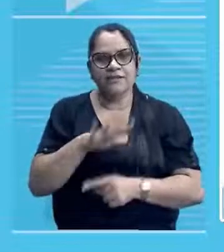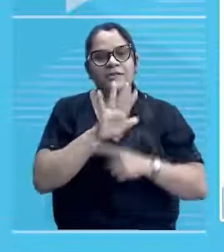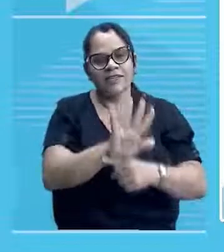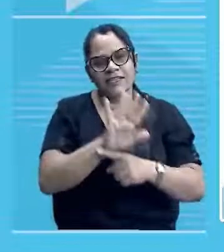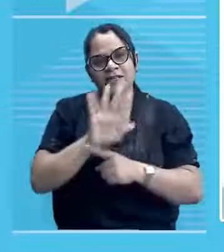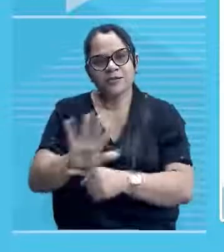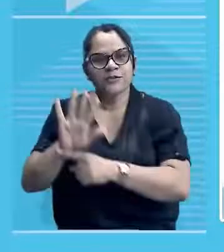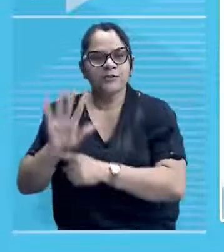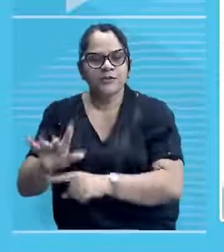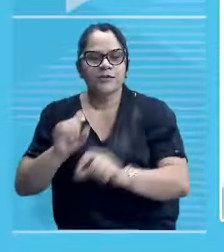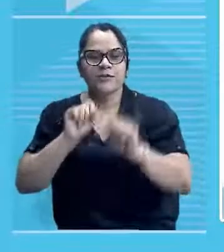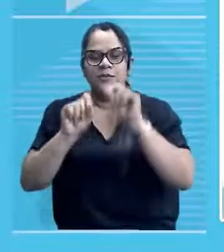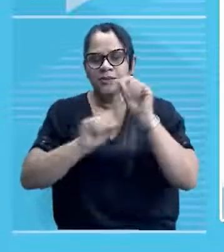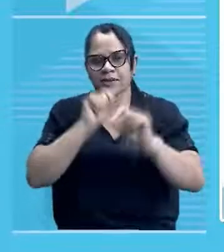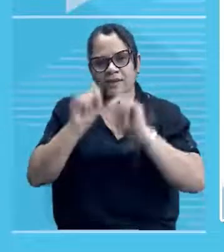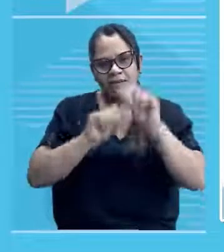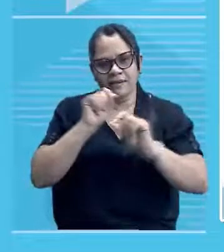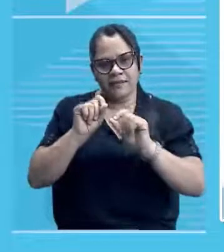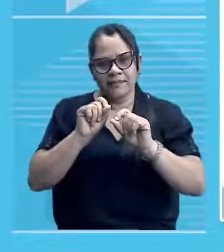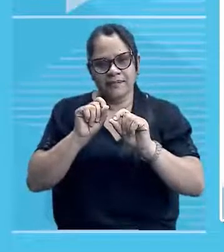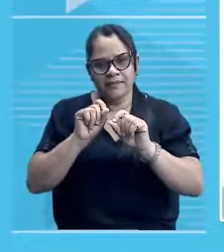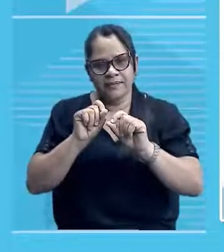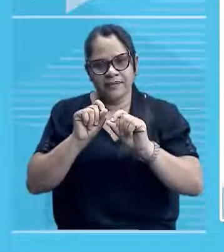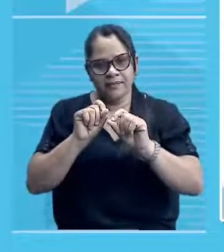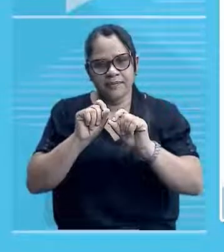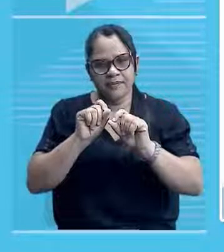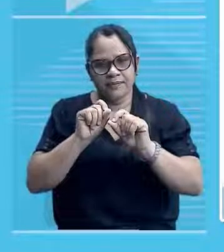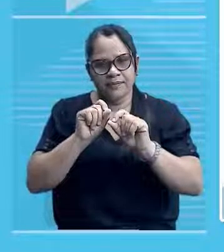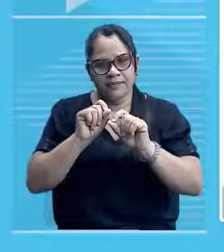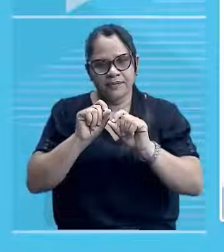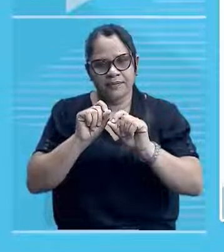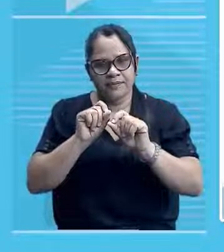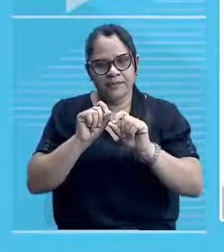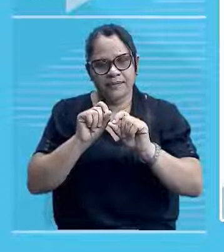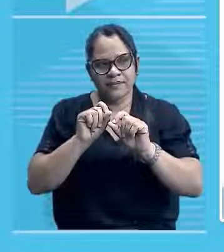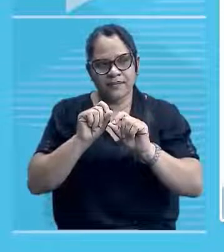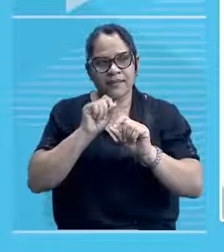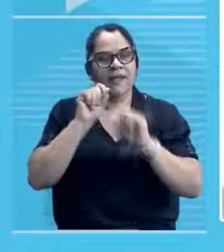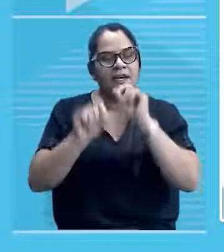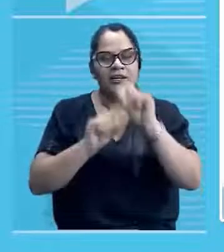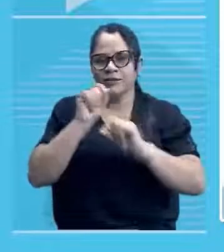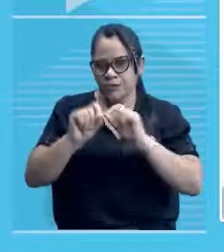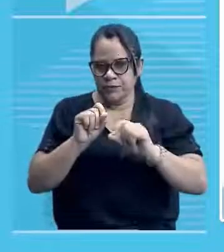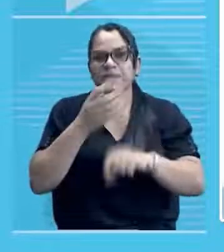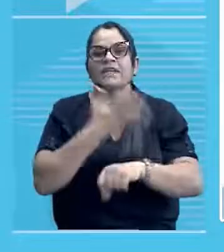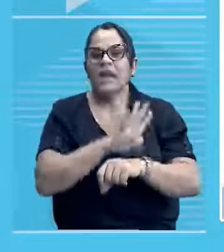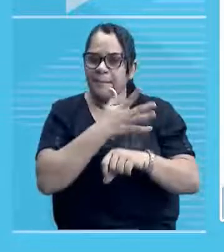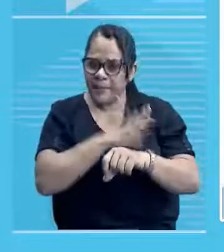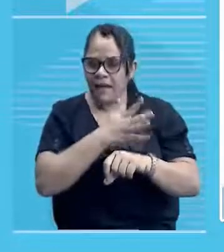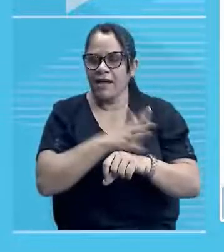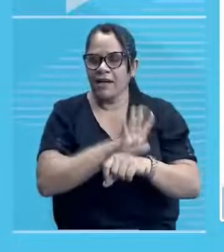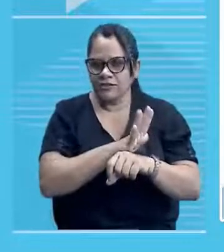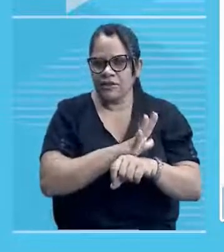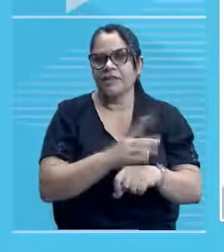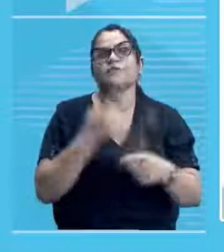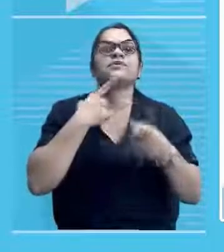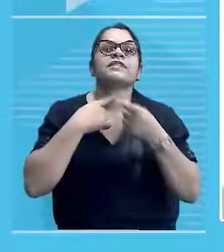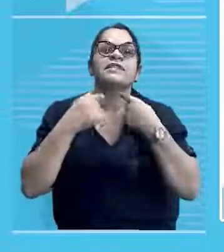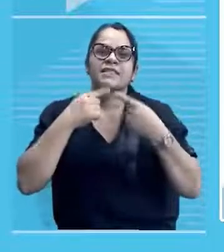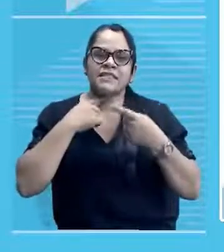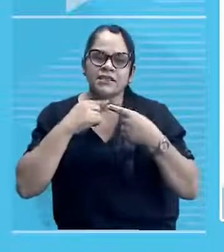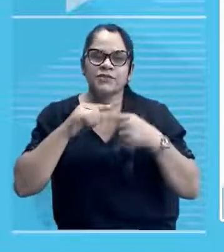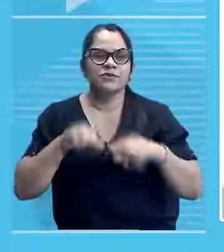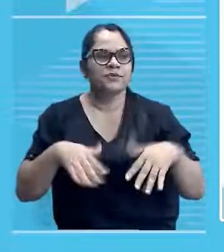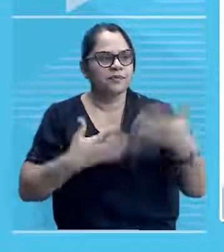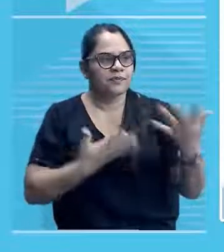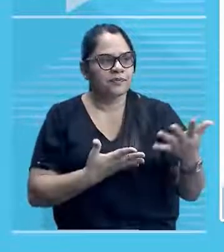na prática dessa vocação. Então, só,